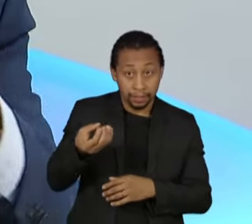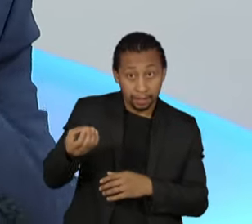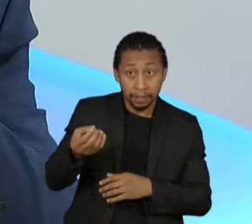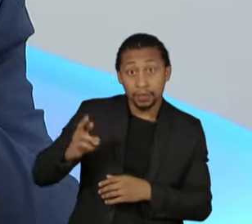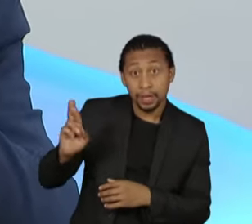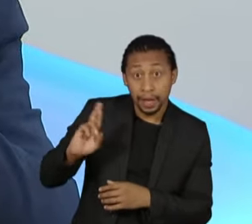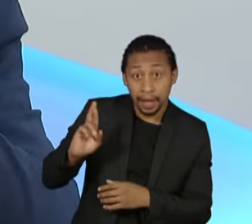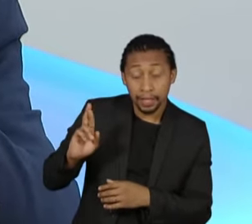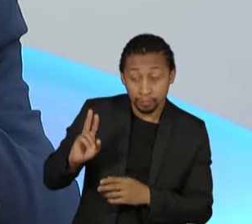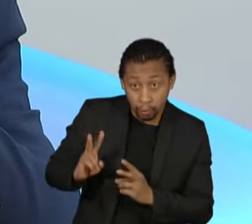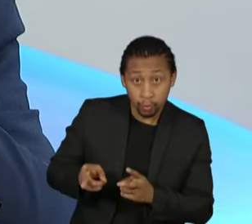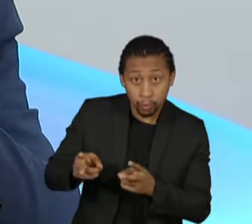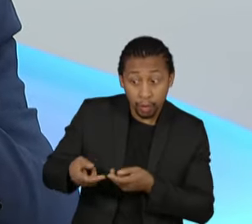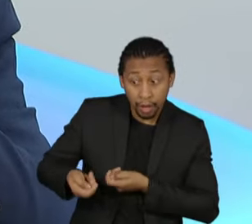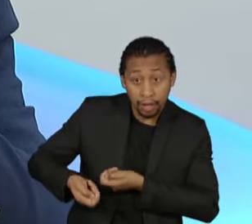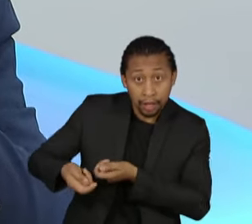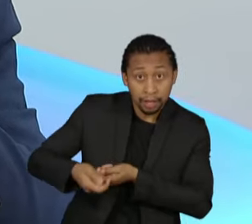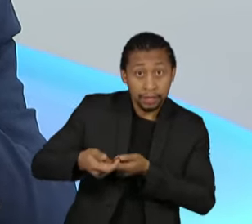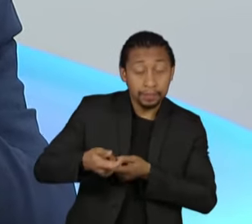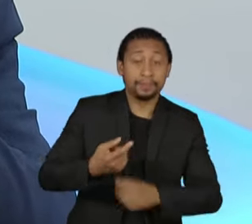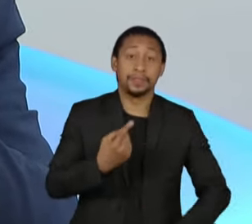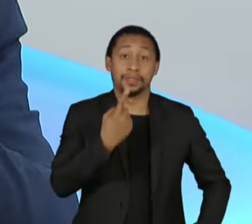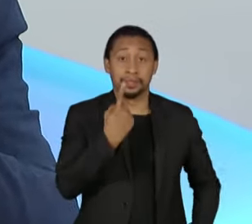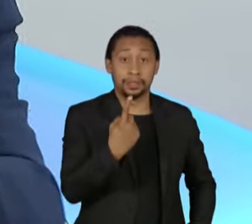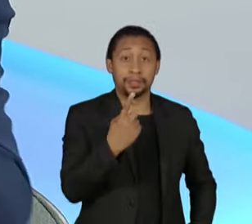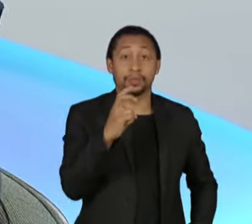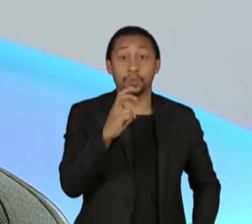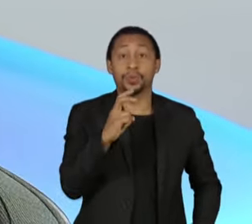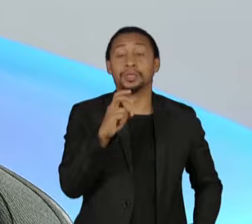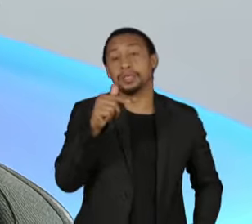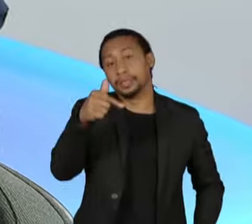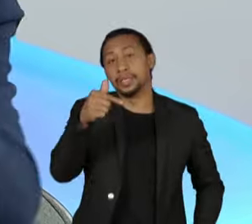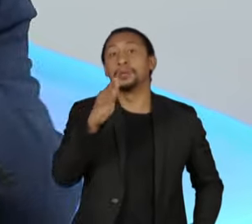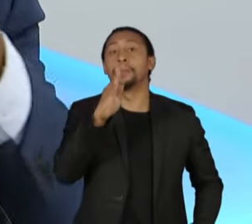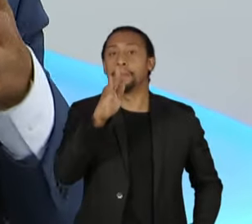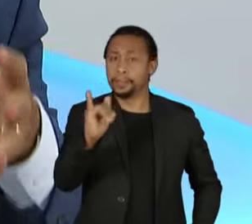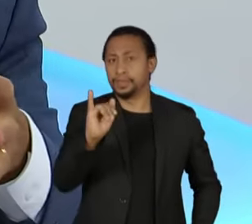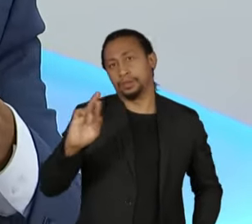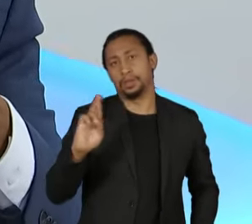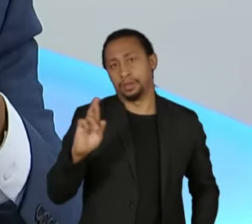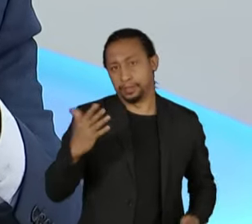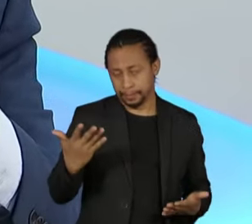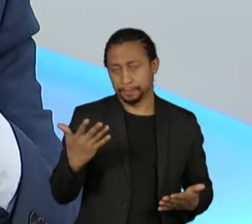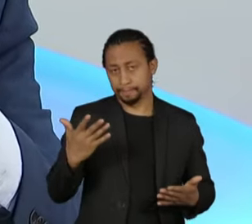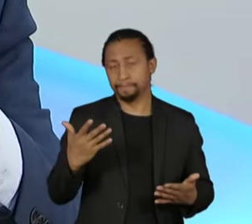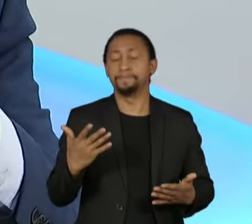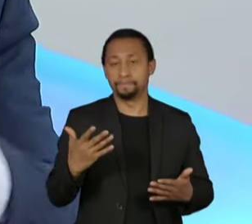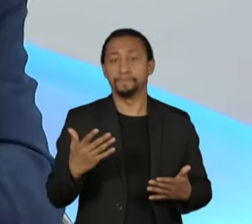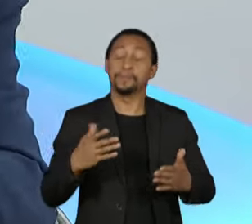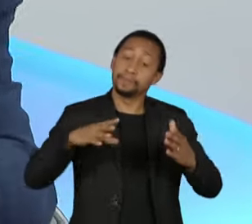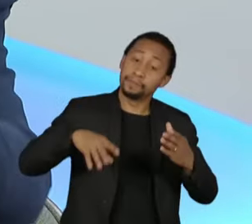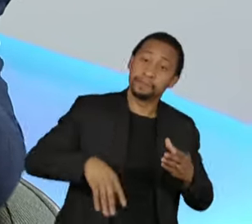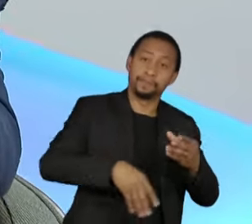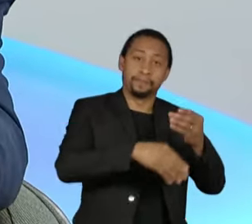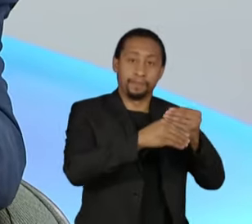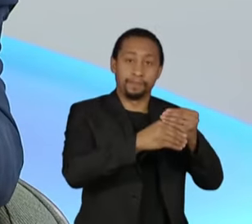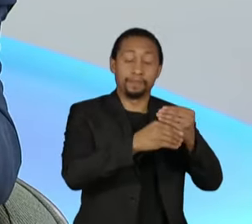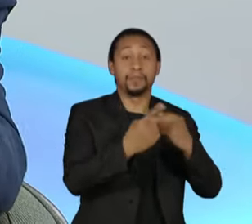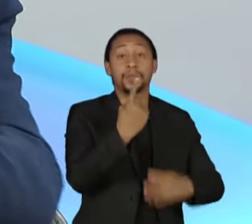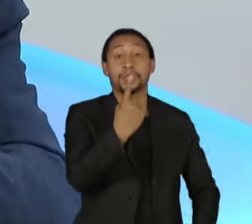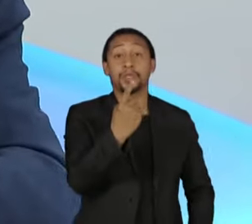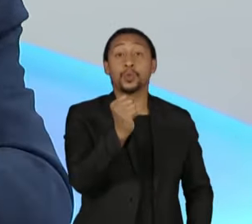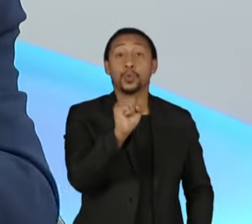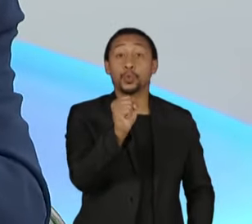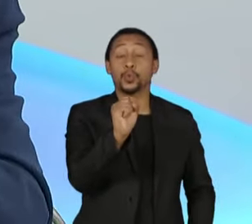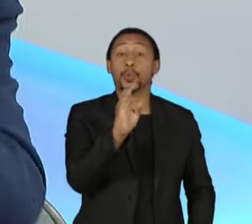dá R$ 157 bilhões. E mais R$ 18 bilhões é o que acresce,